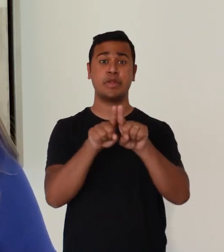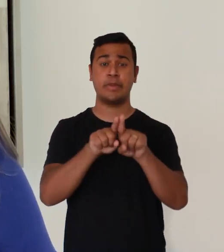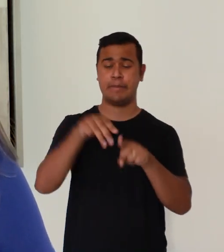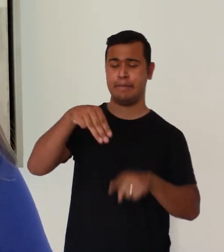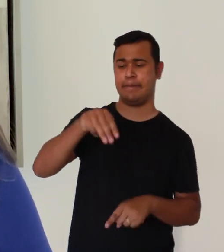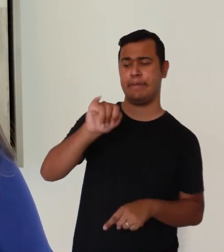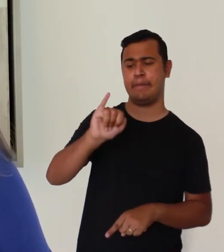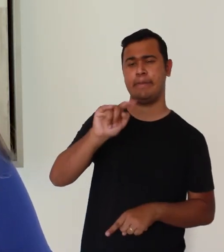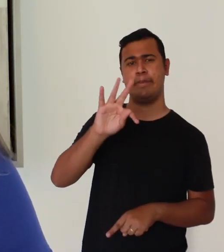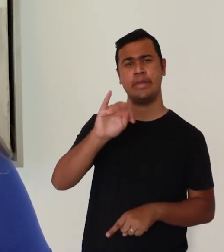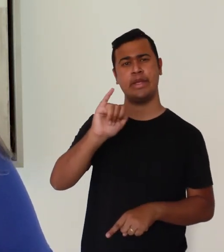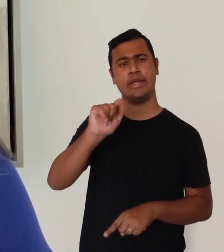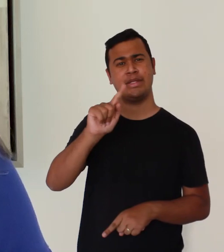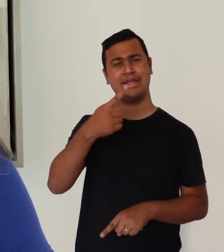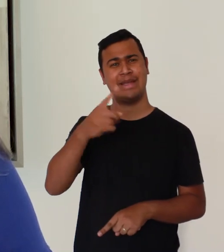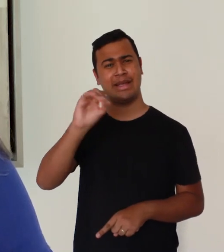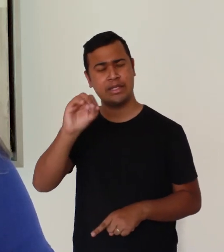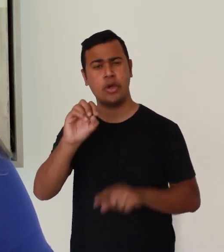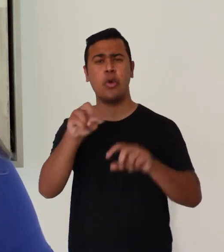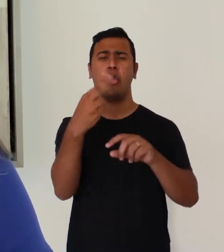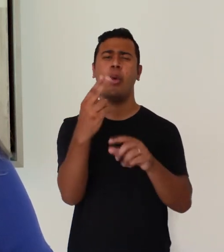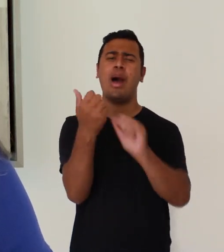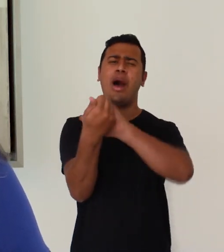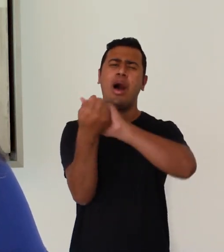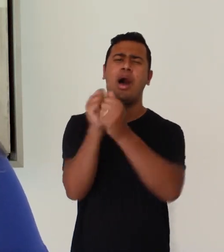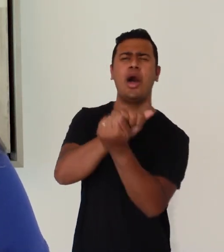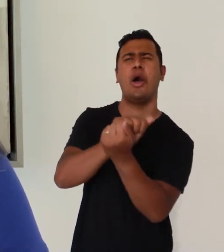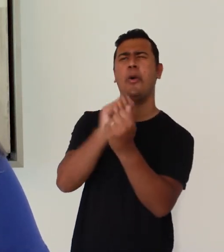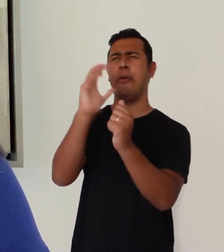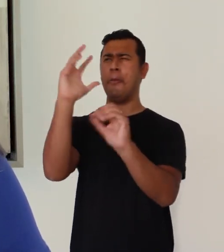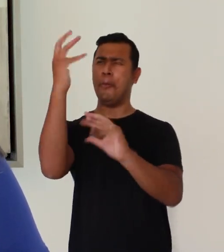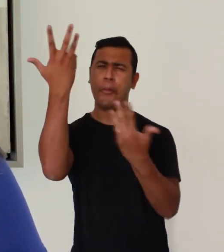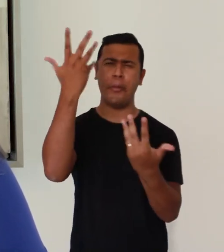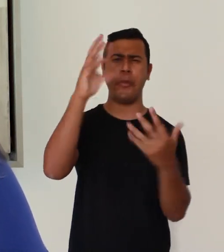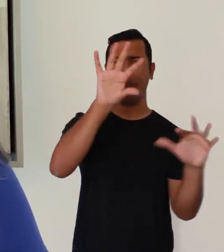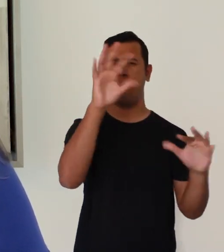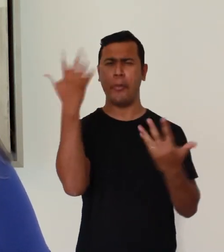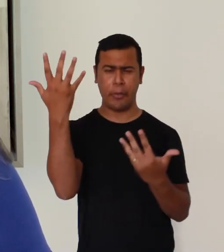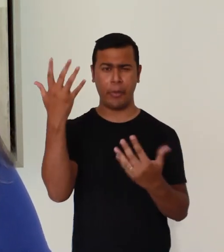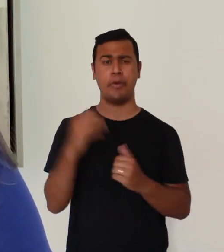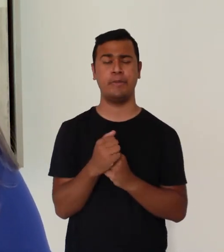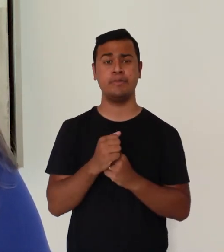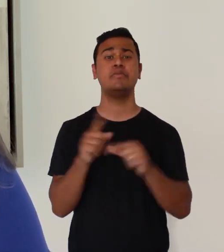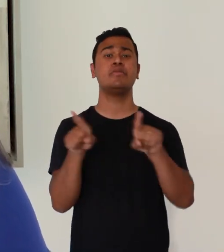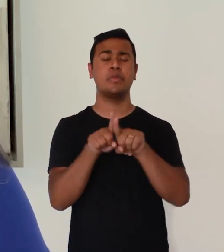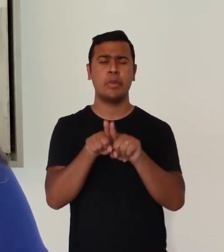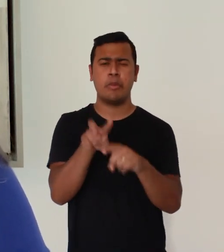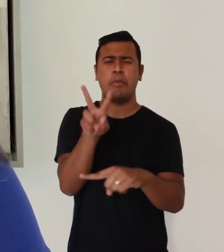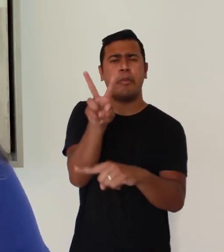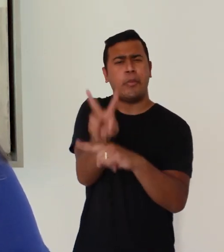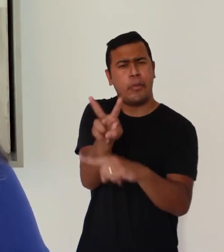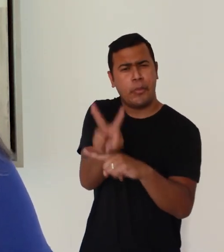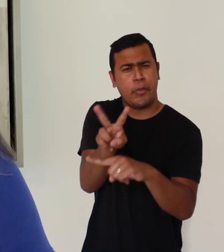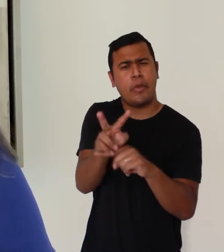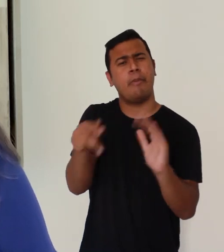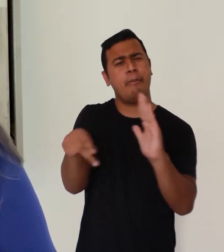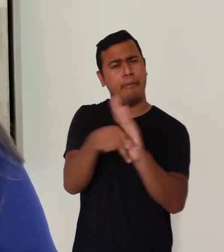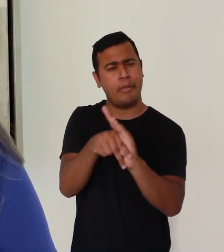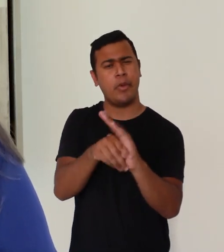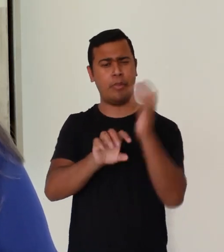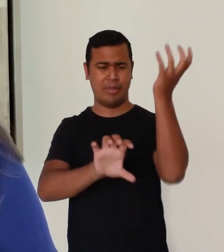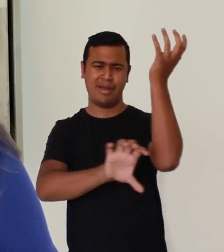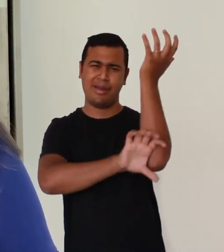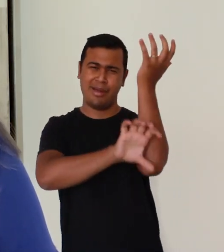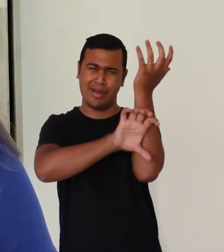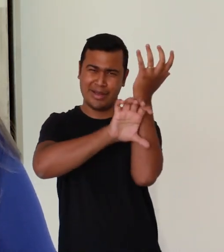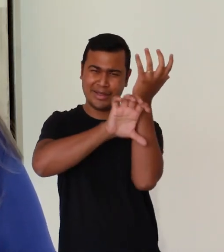mitigação e adaptação às mudanças climáticas, estratégias para a proteção e conservação do bioma